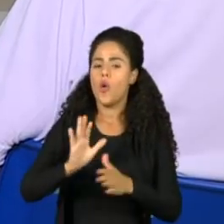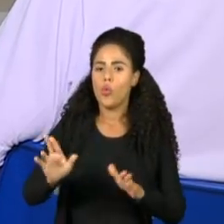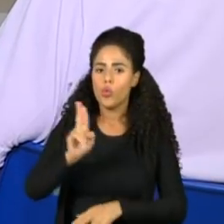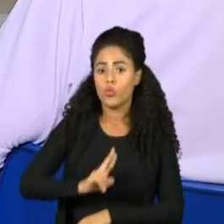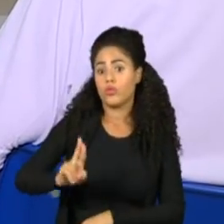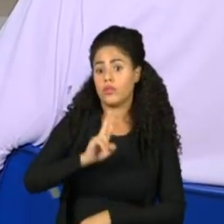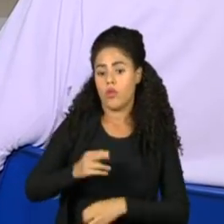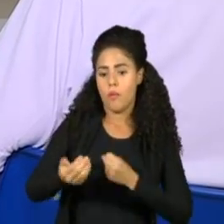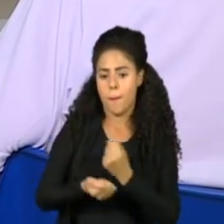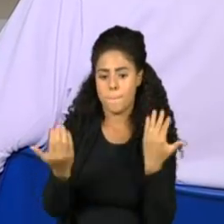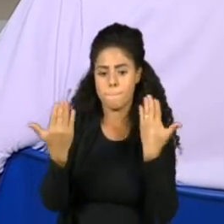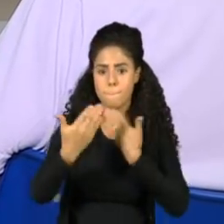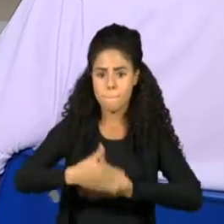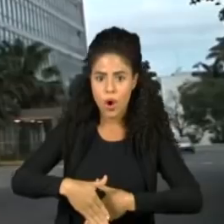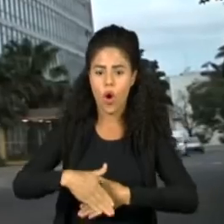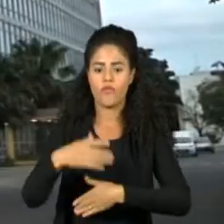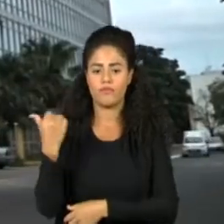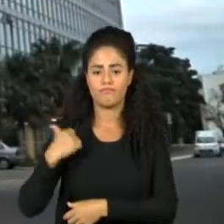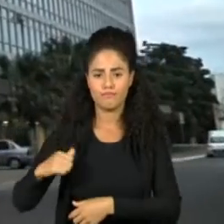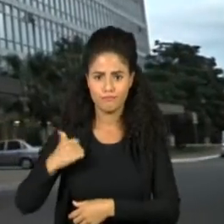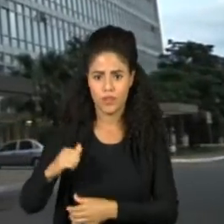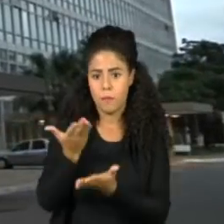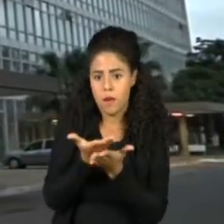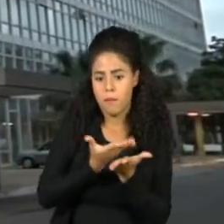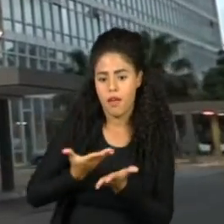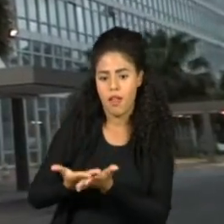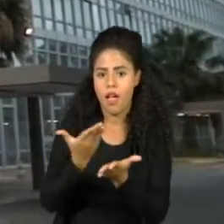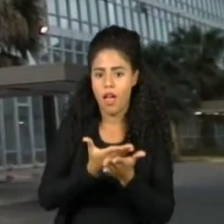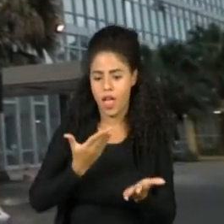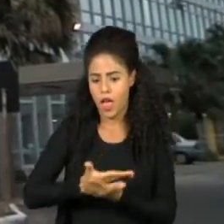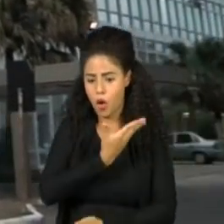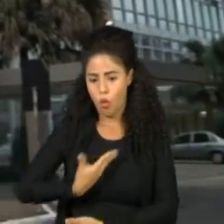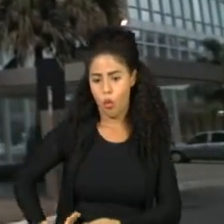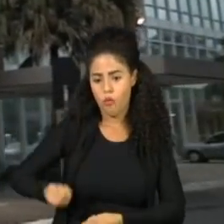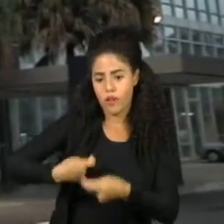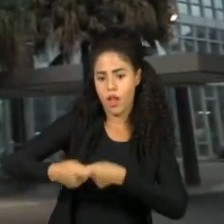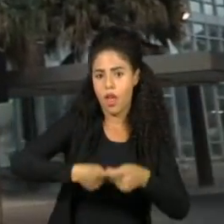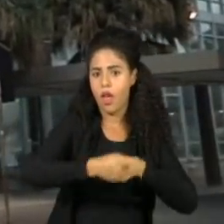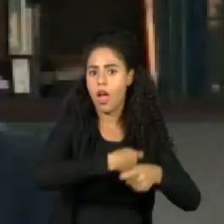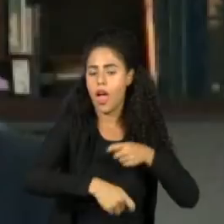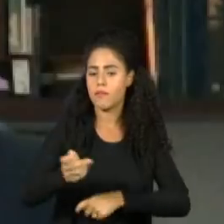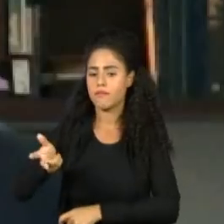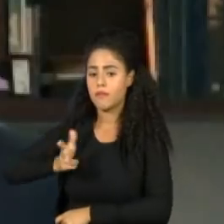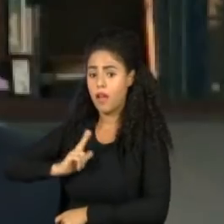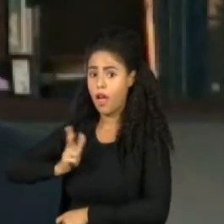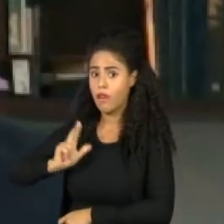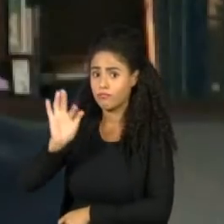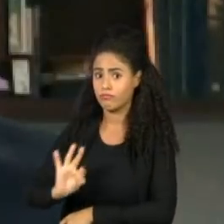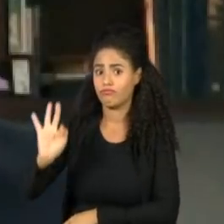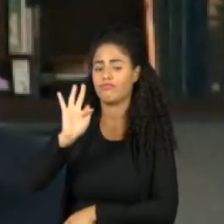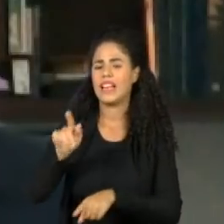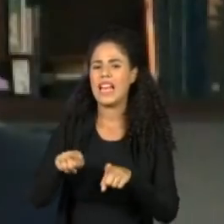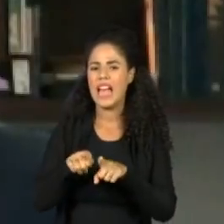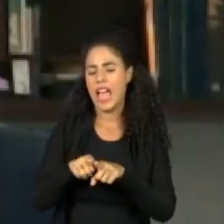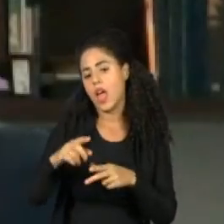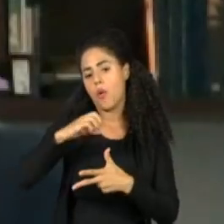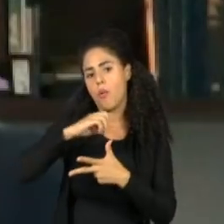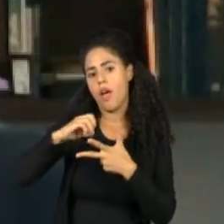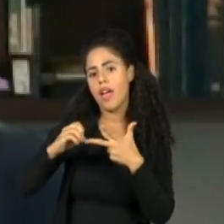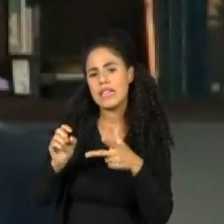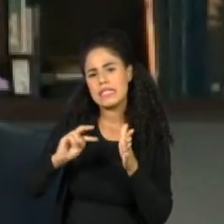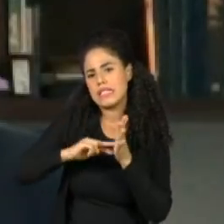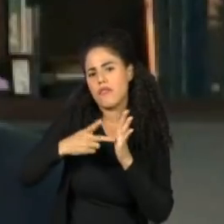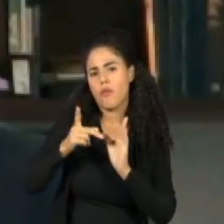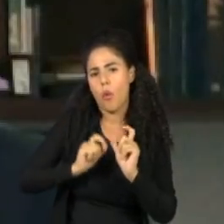como base para a concessão de bolsas de ensino financiadas pelo governo em instituições privadas. Enfraquecer o Enem significa que você